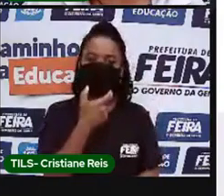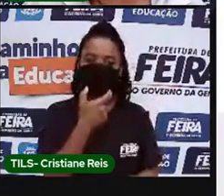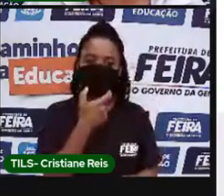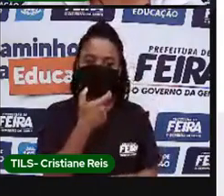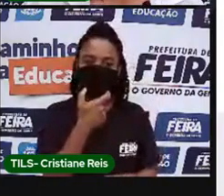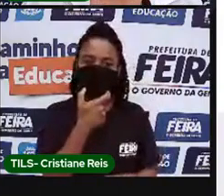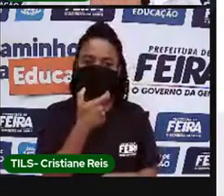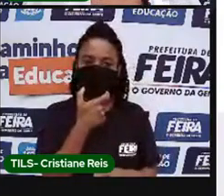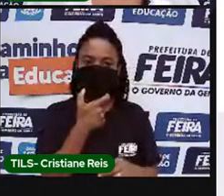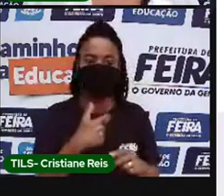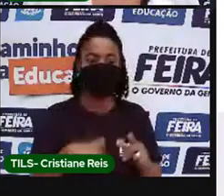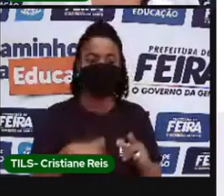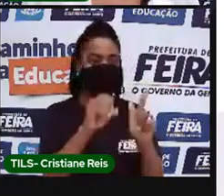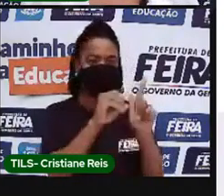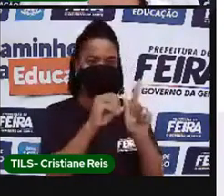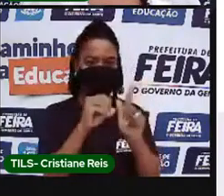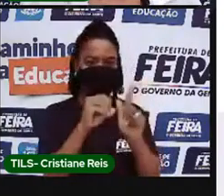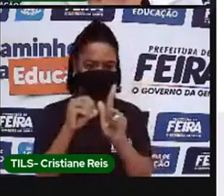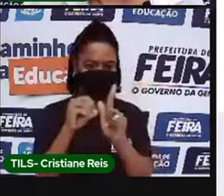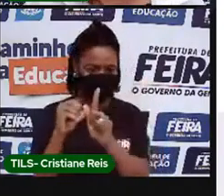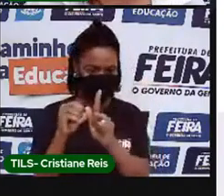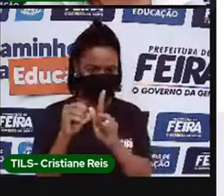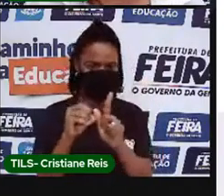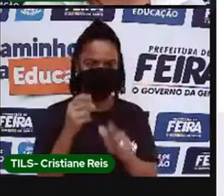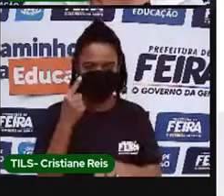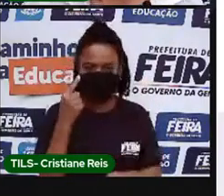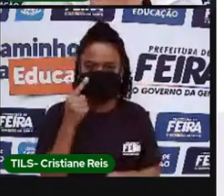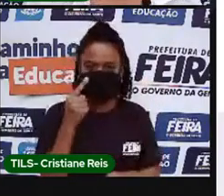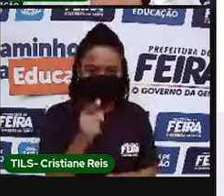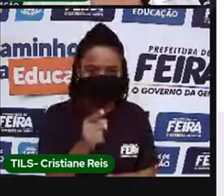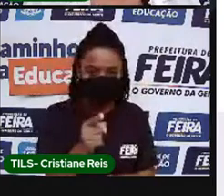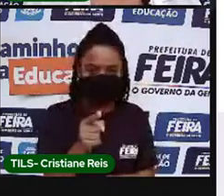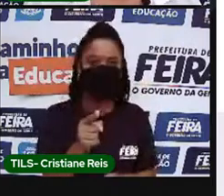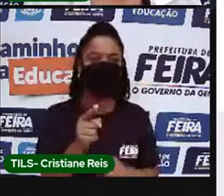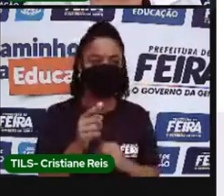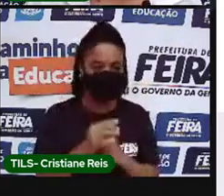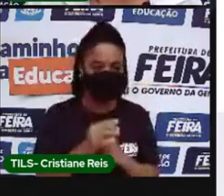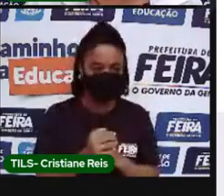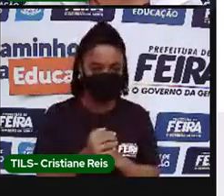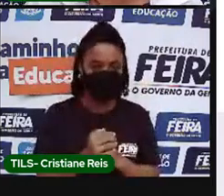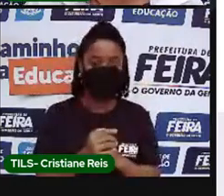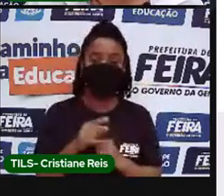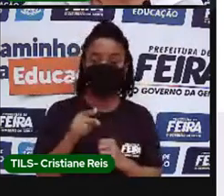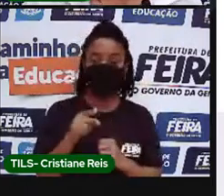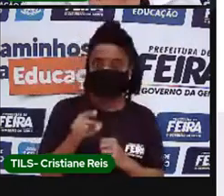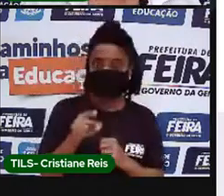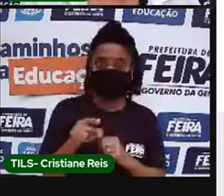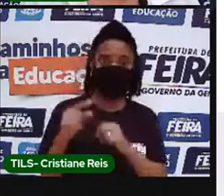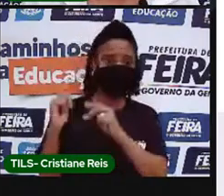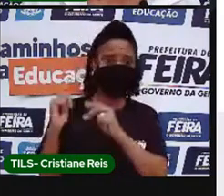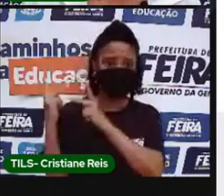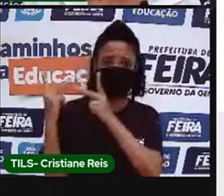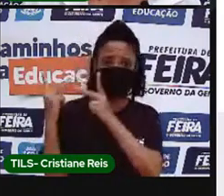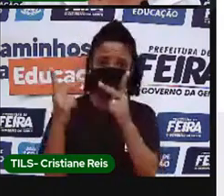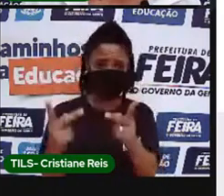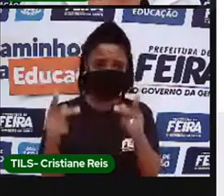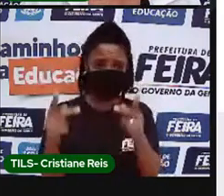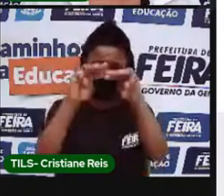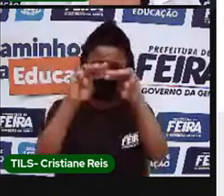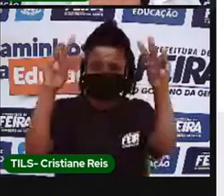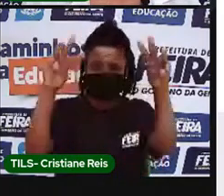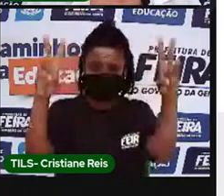uma infinita possibilidade de você explorar a arte